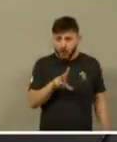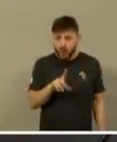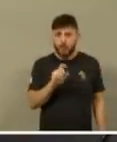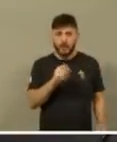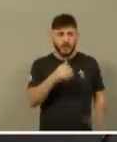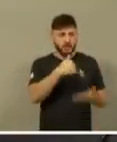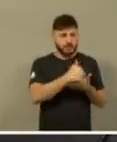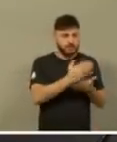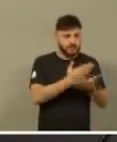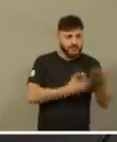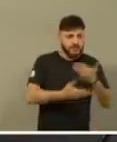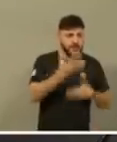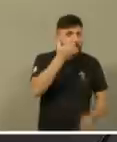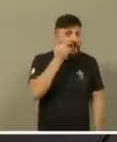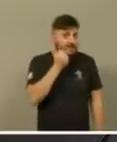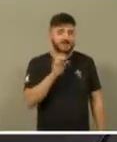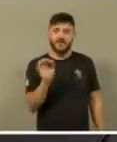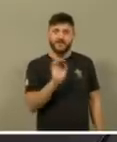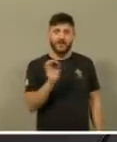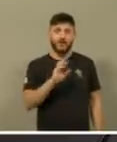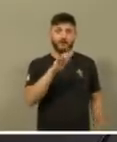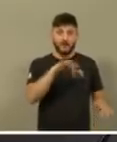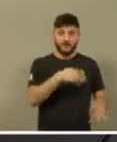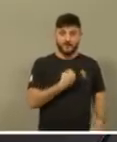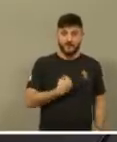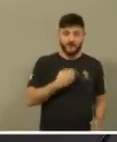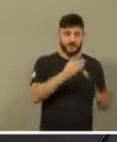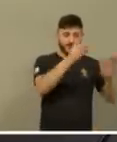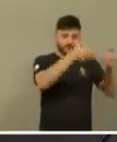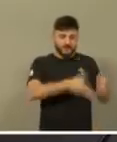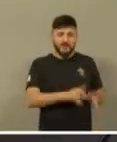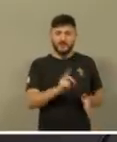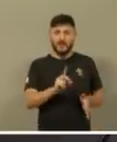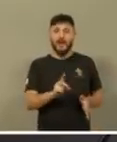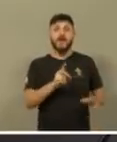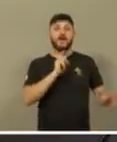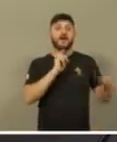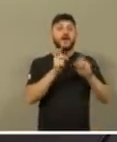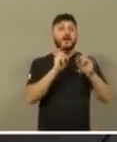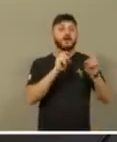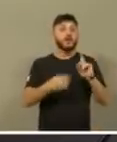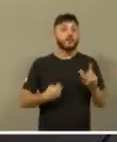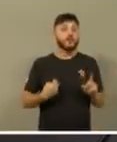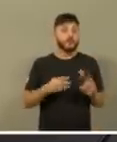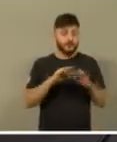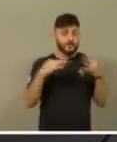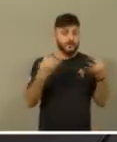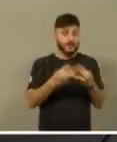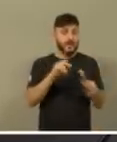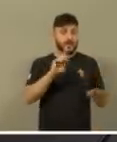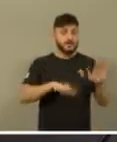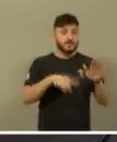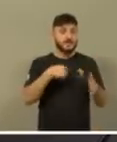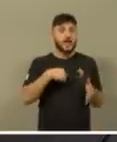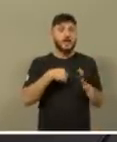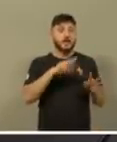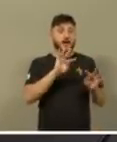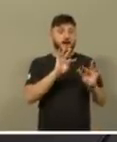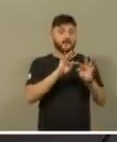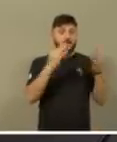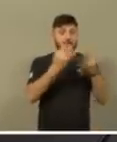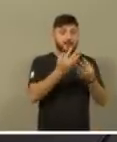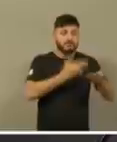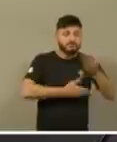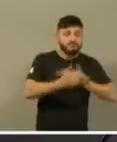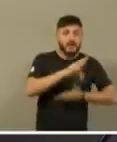para dividir, as heranças, no final da vida não, reunião de família, é para às vezes, tomar decisões juntos, a correção fraterna, e dizer,